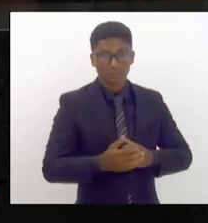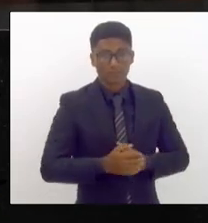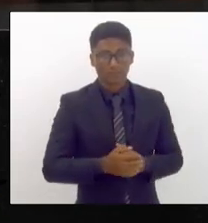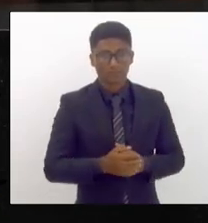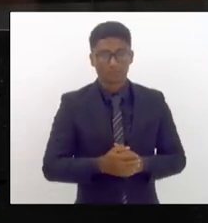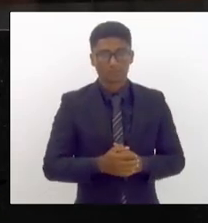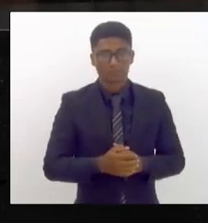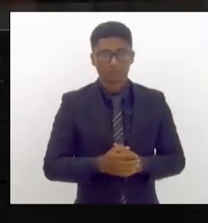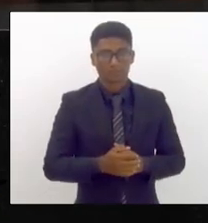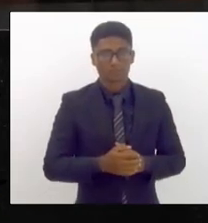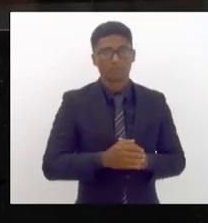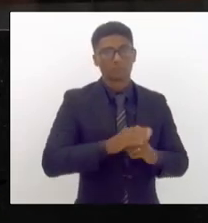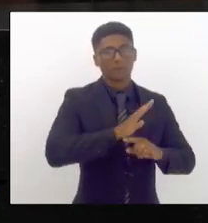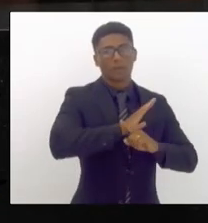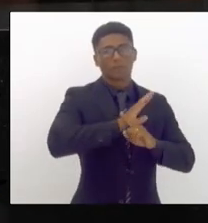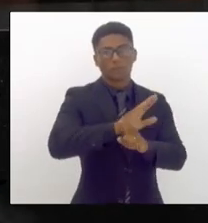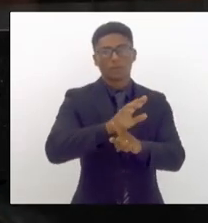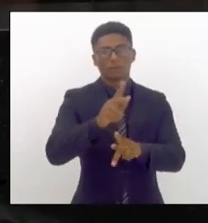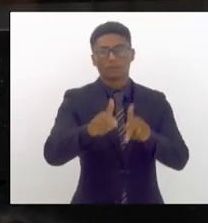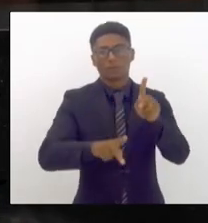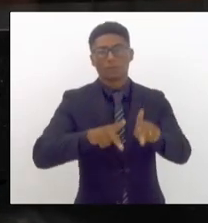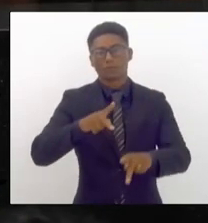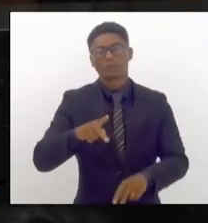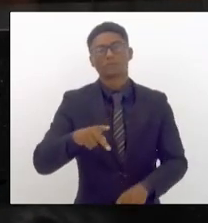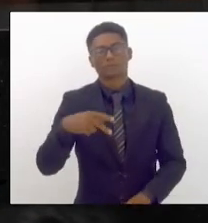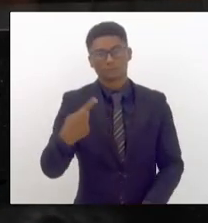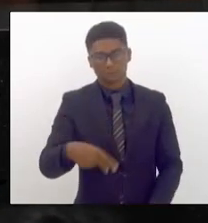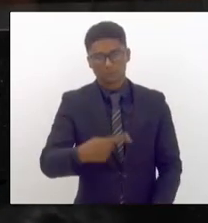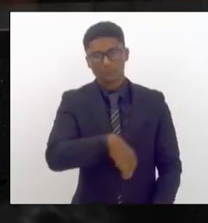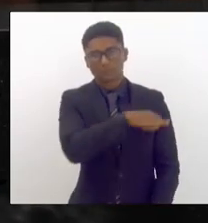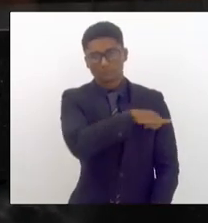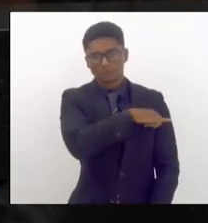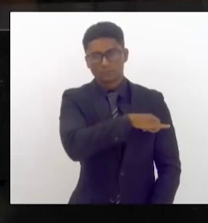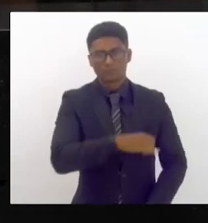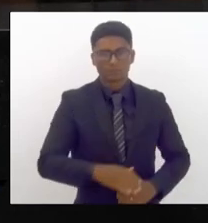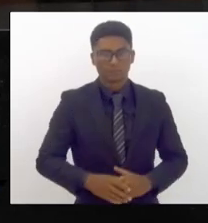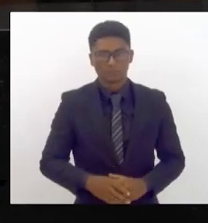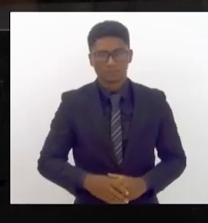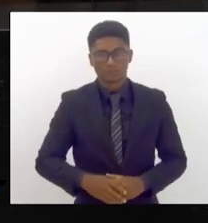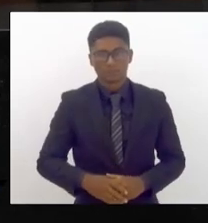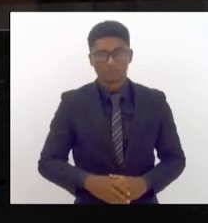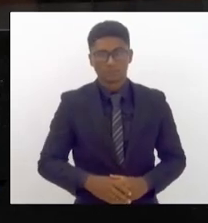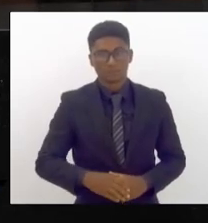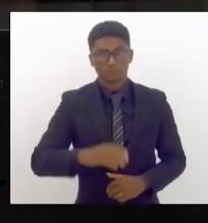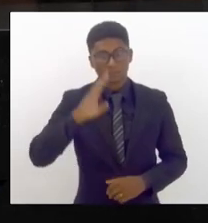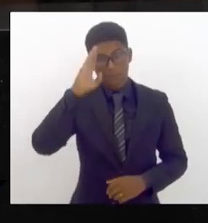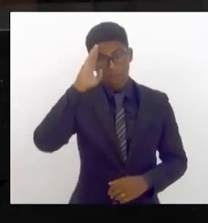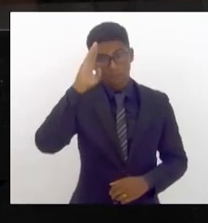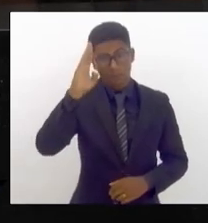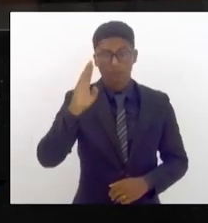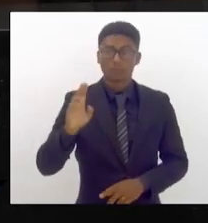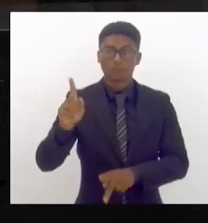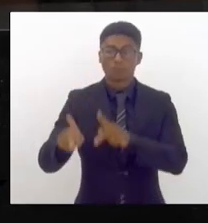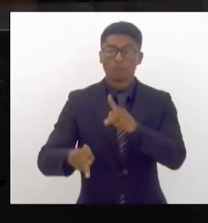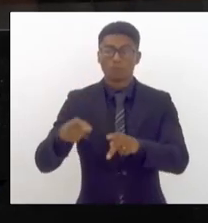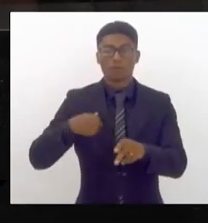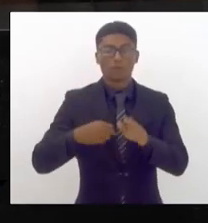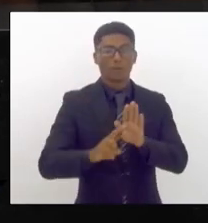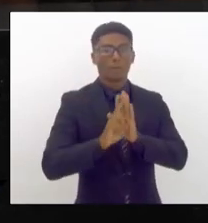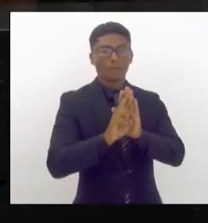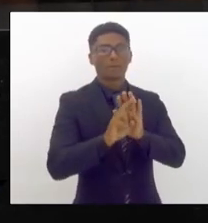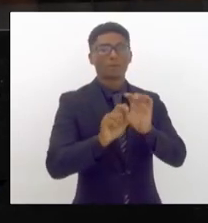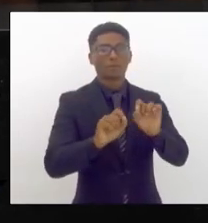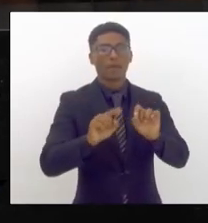população fluminense em especial a população que eu represento que é do interior